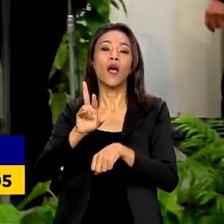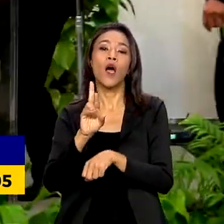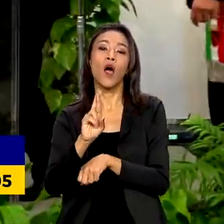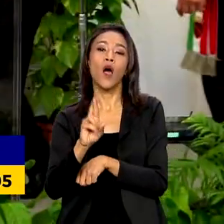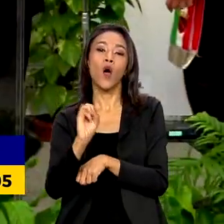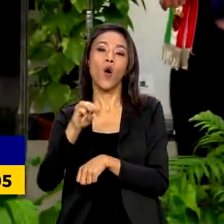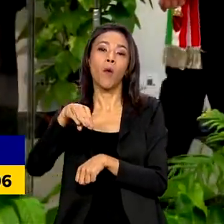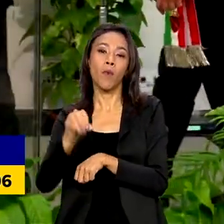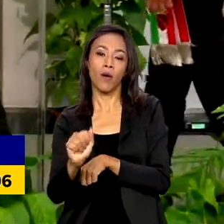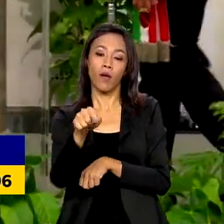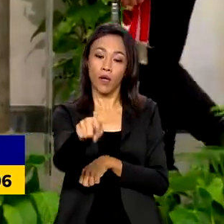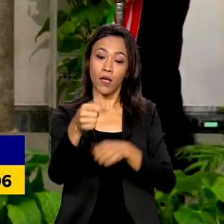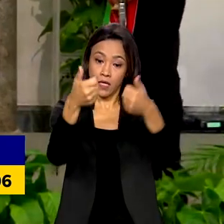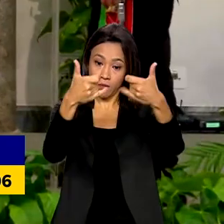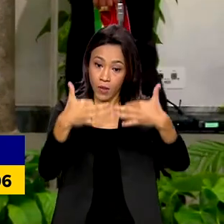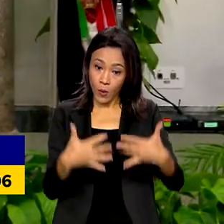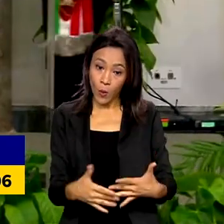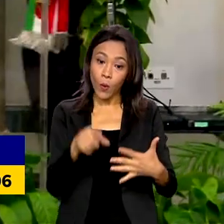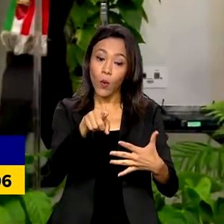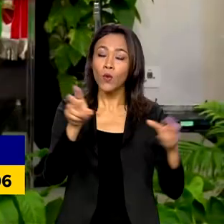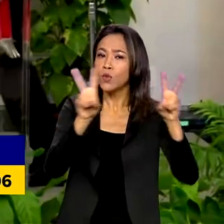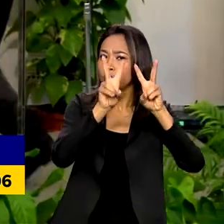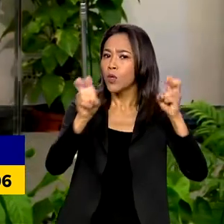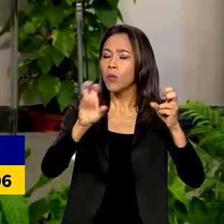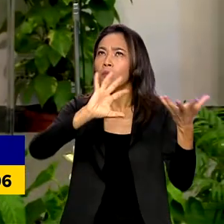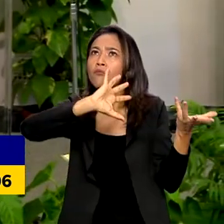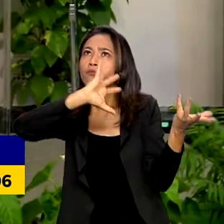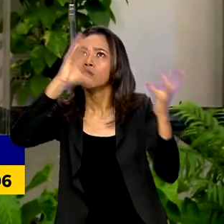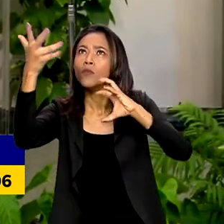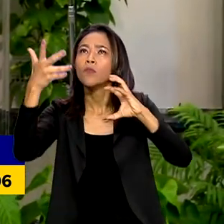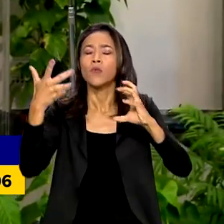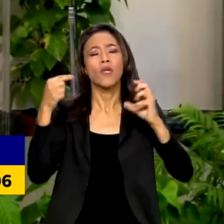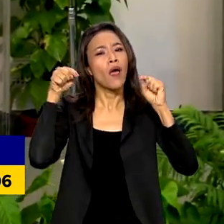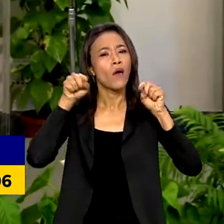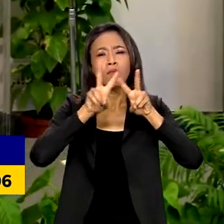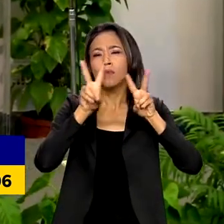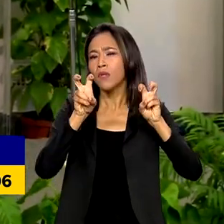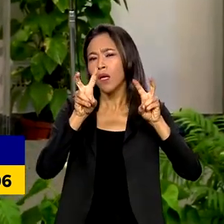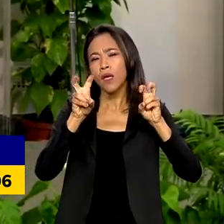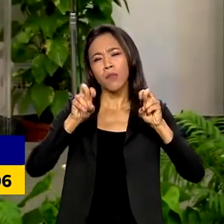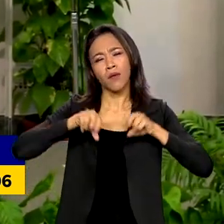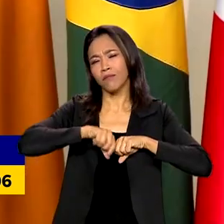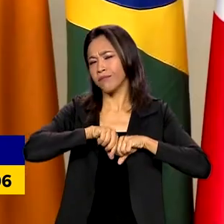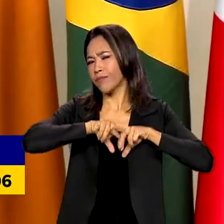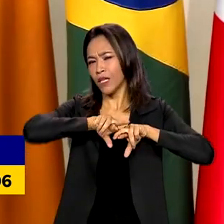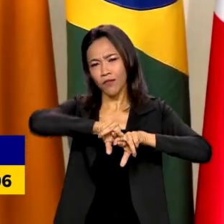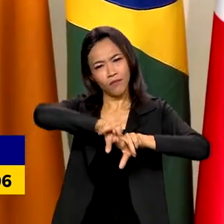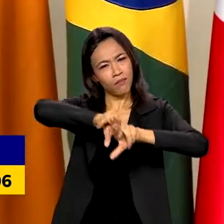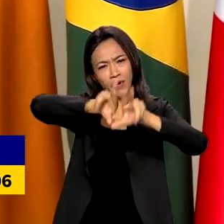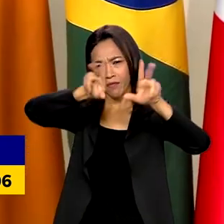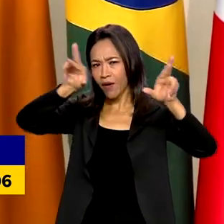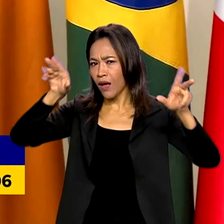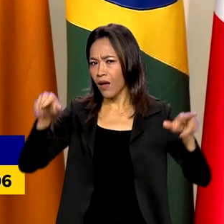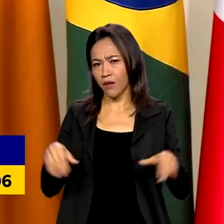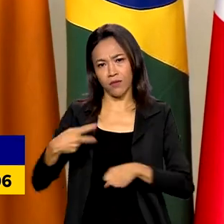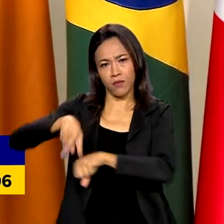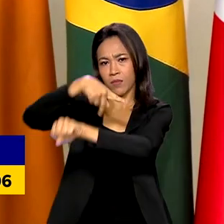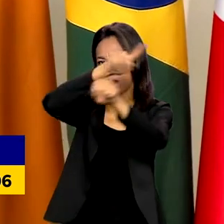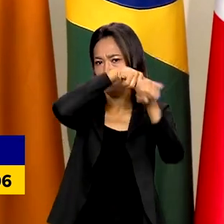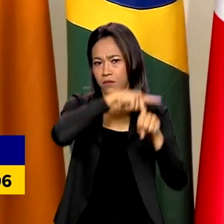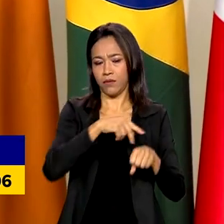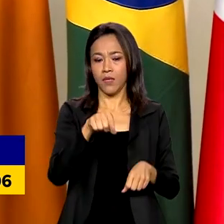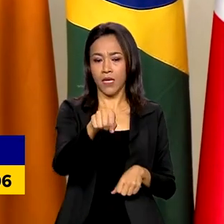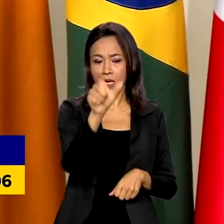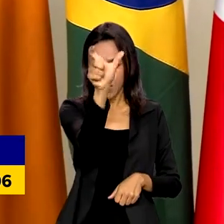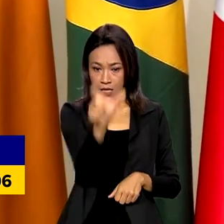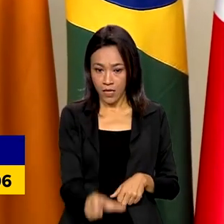Lula destacou as mudanças climáticas como um tema comum em todas as agendas. O Brasil é um país muito